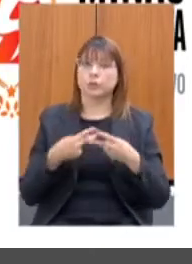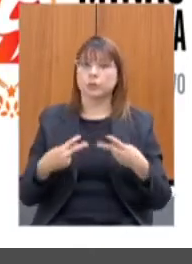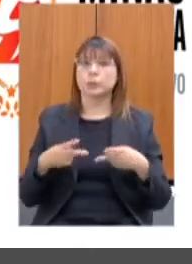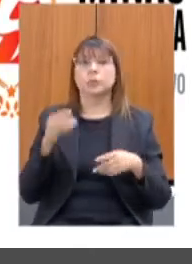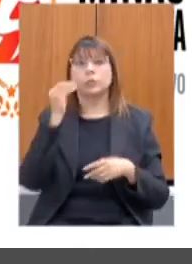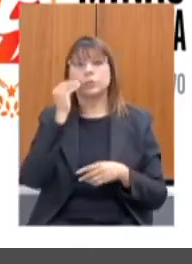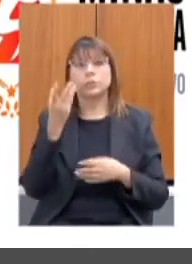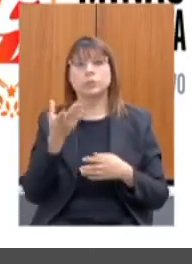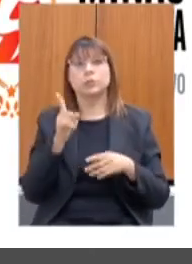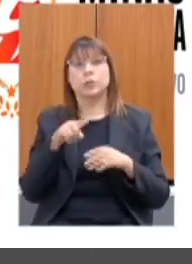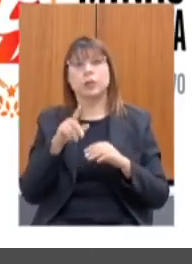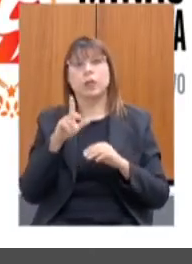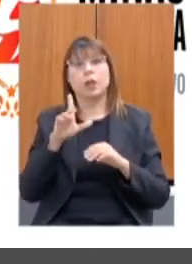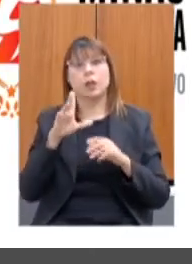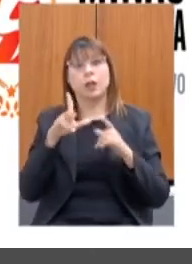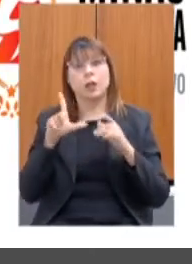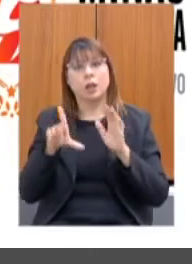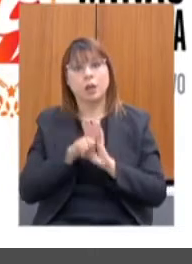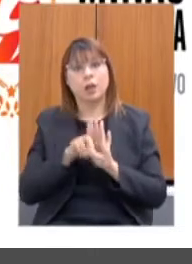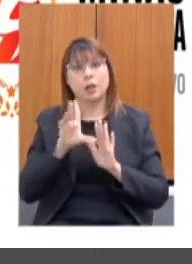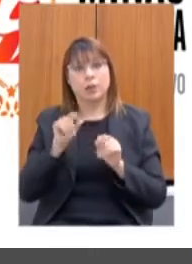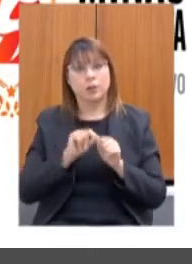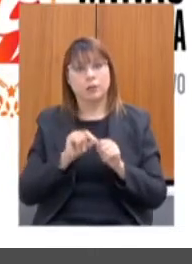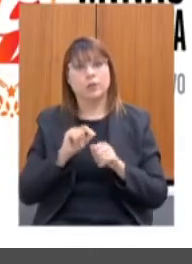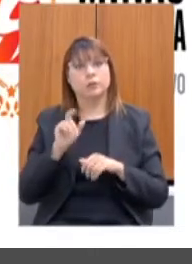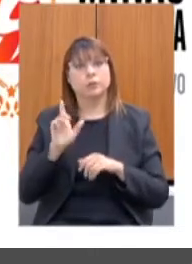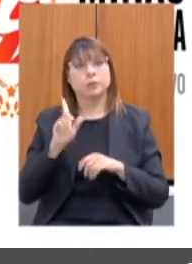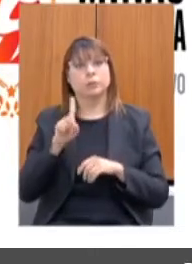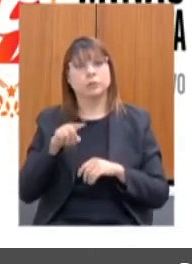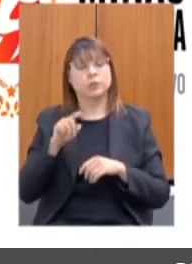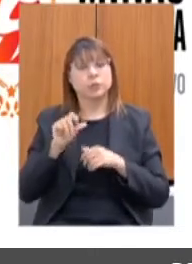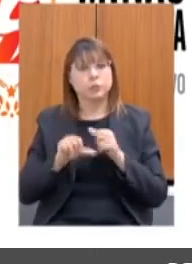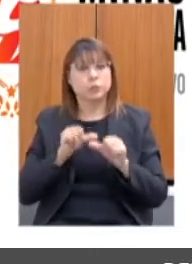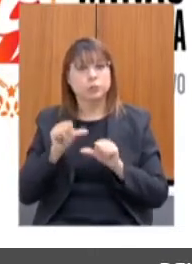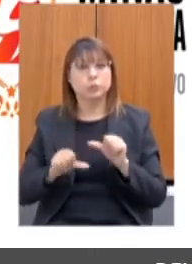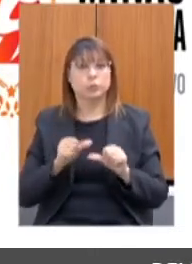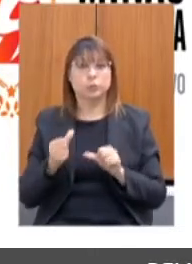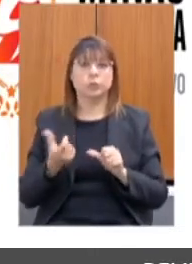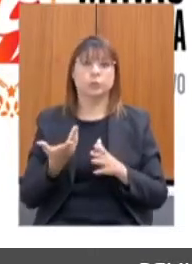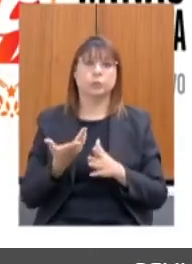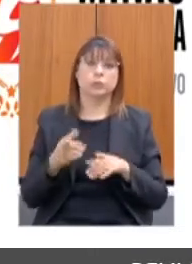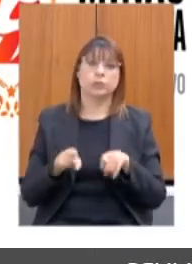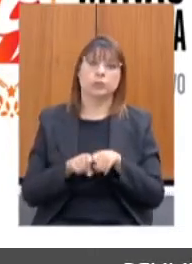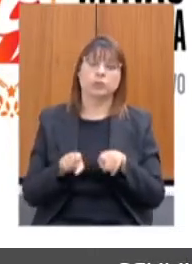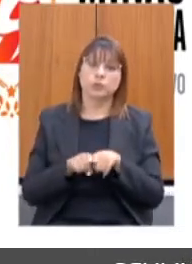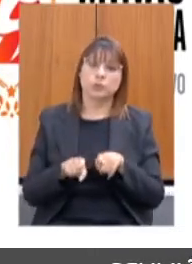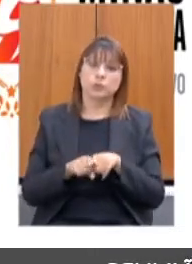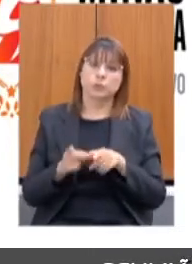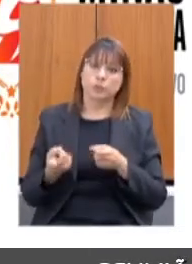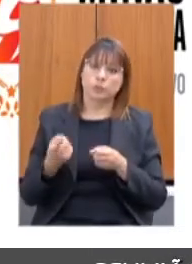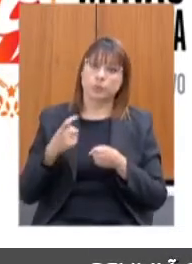modernizamos a Lei Estadual de Incentivo ao Esporte e fizemos a retomada das atividades presenciais dos projetos.